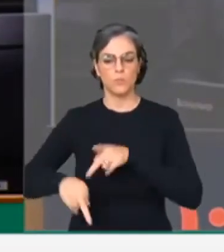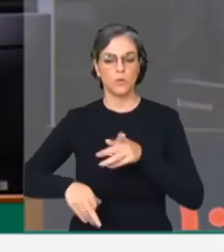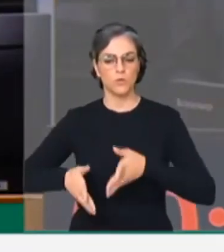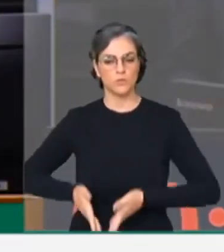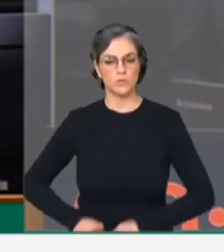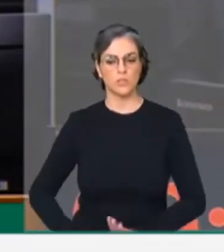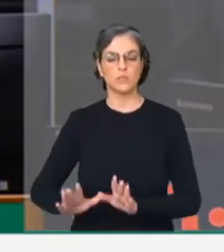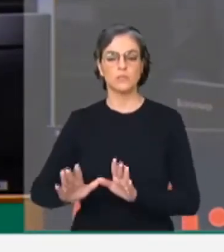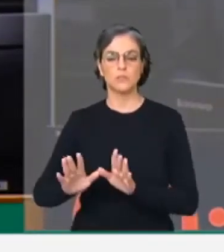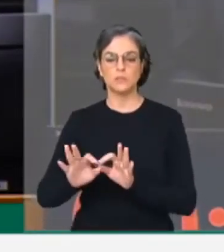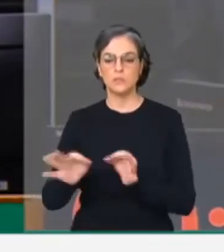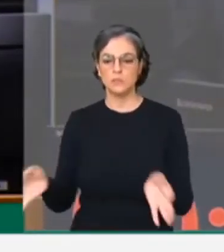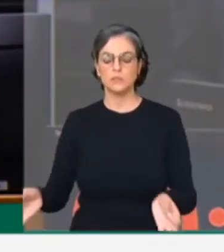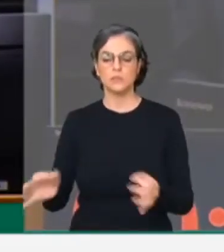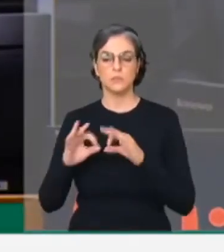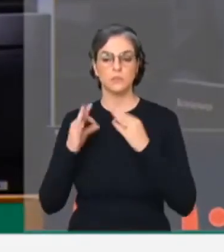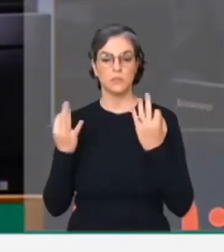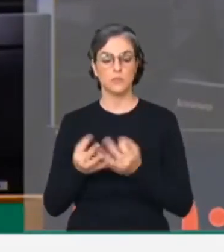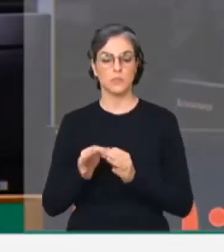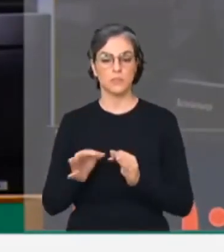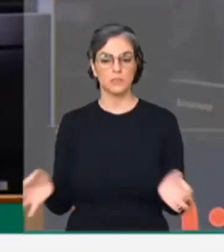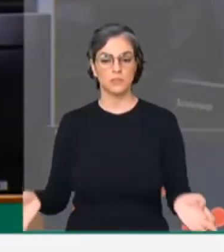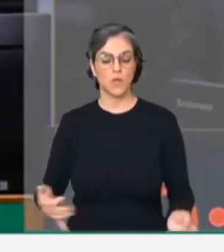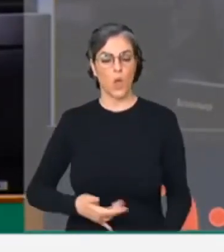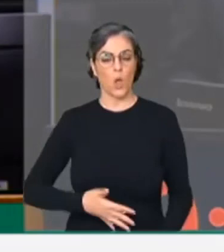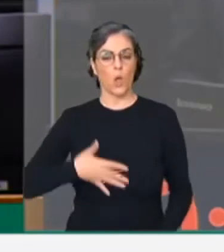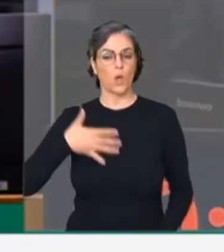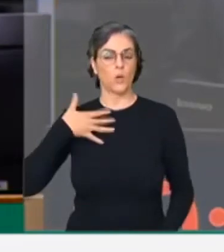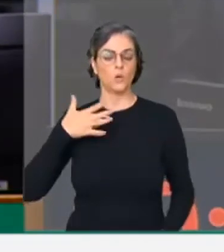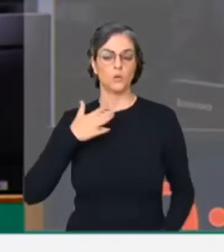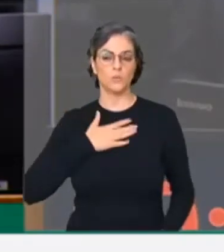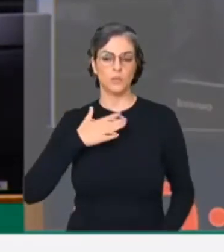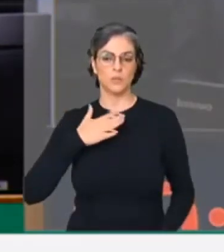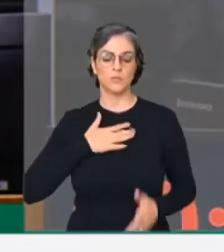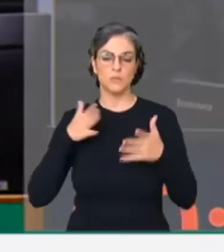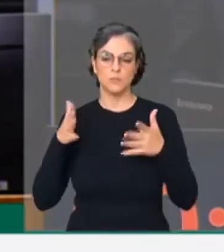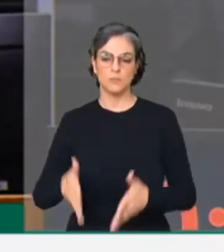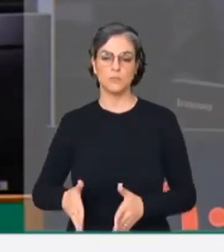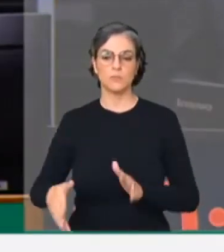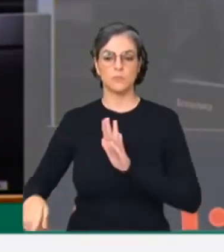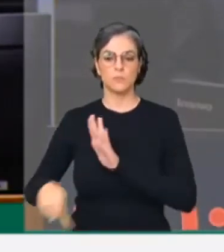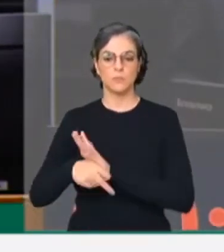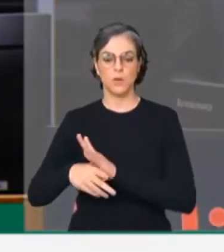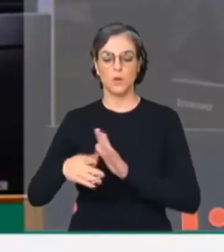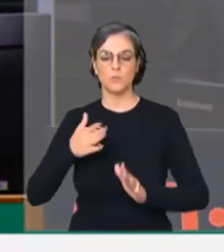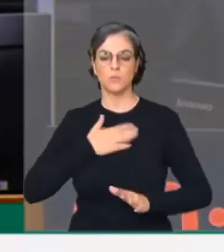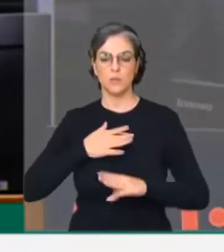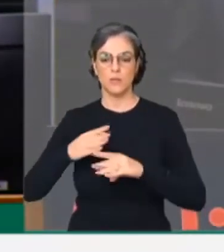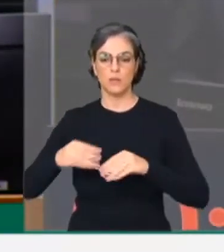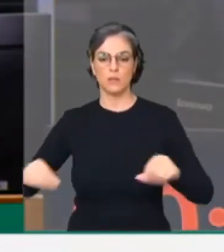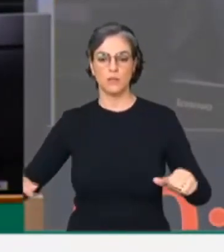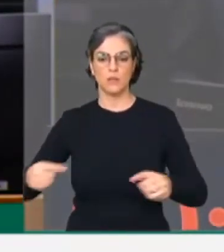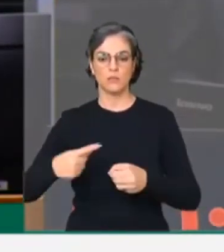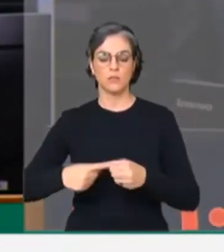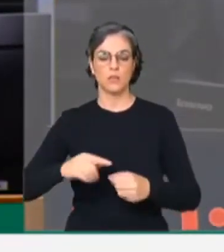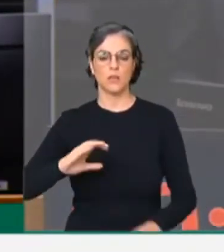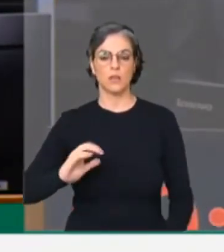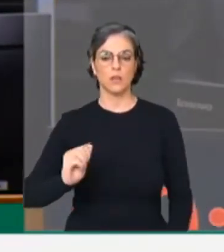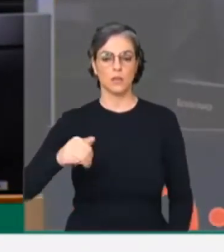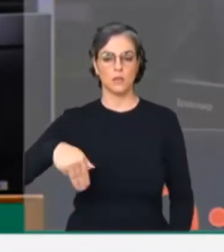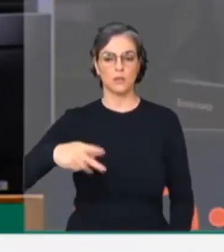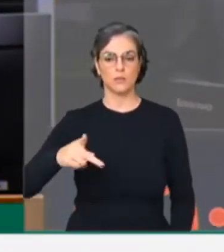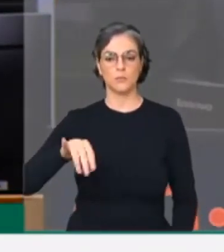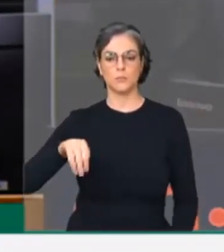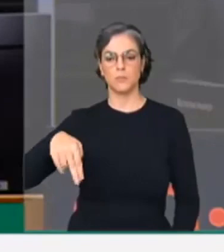simples, que tem o orgulho gigante de dizer que faz parte daquela terra, a minha amada Campina Grande, minha cidade do meu